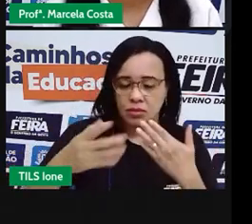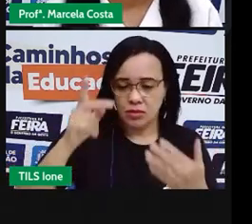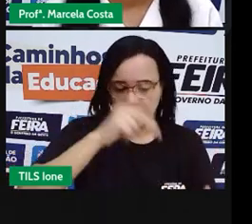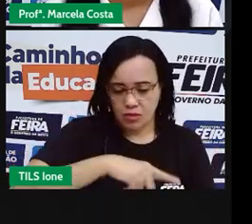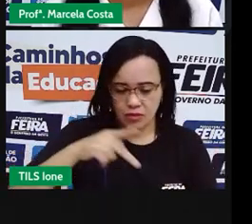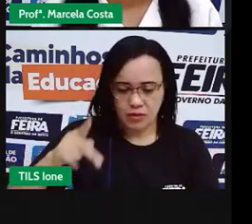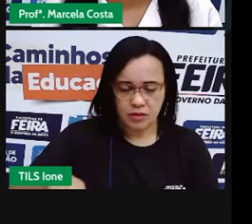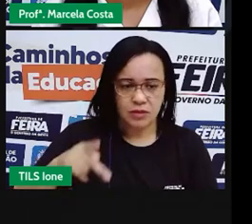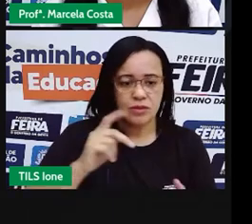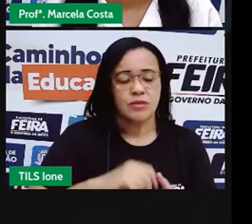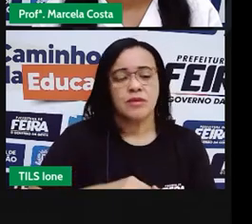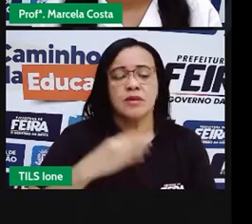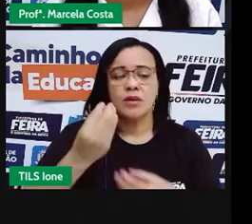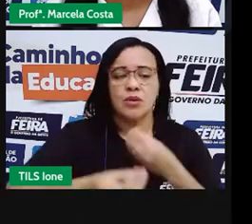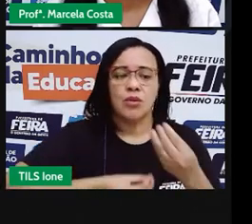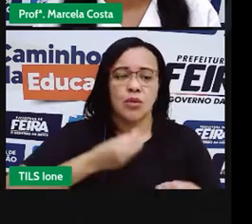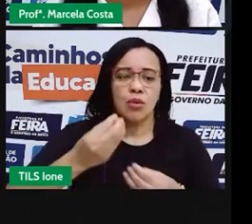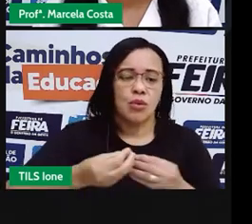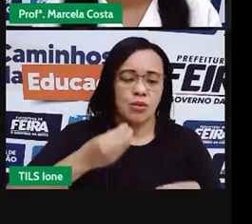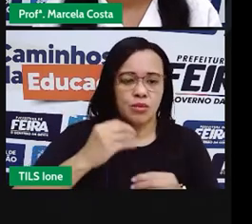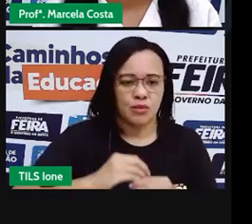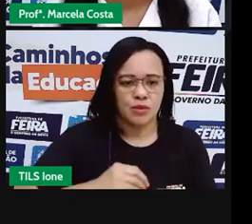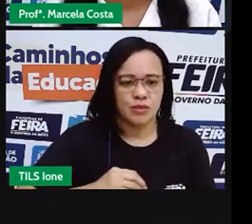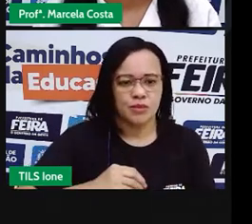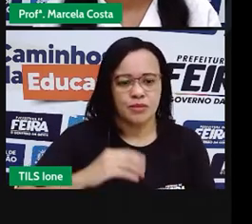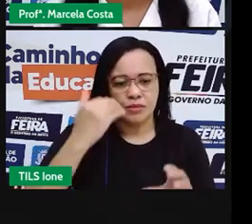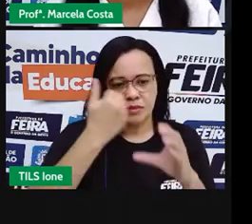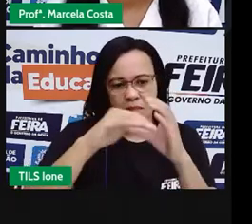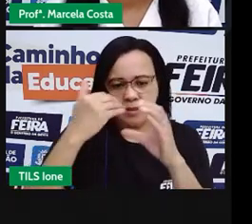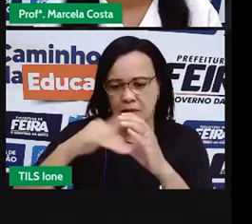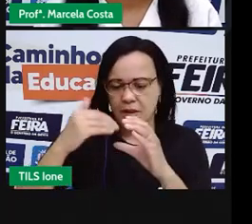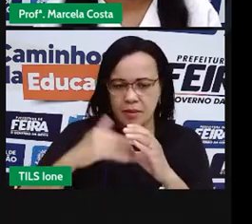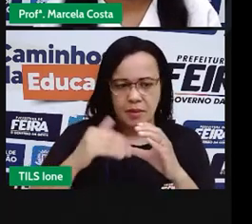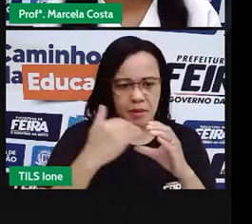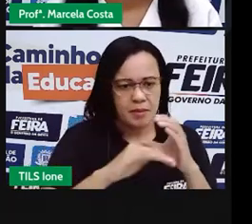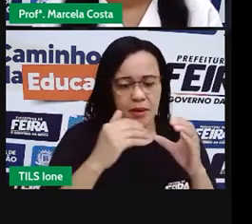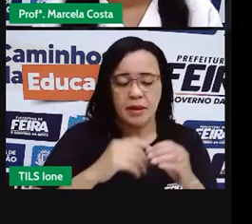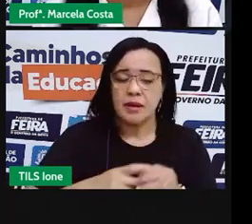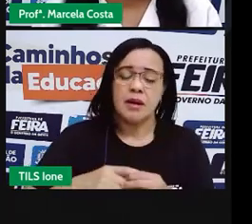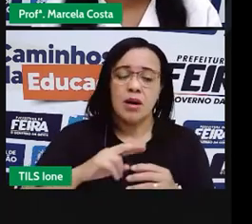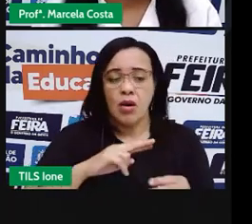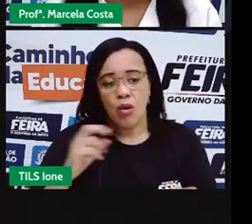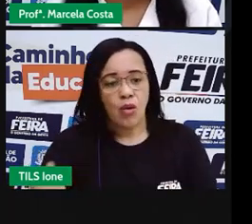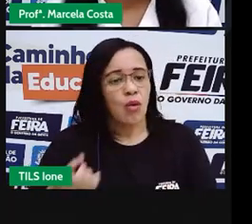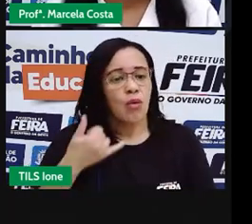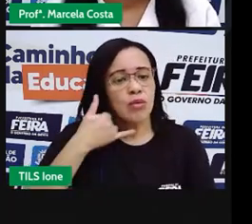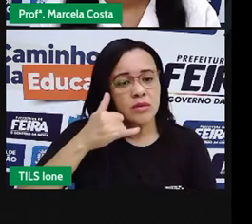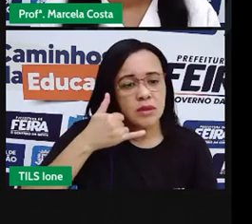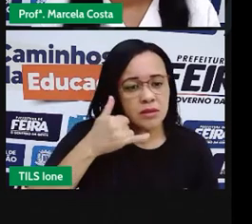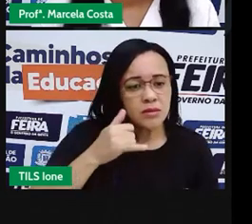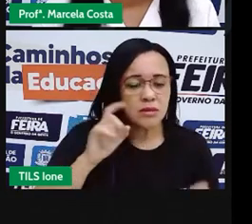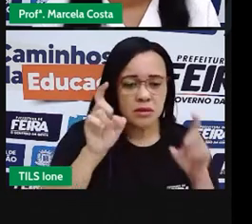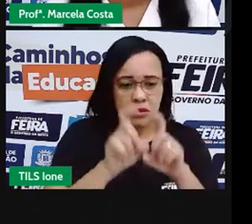meio de reuniões online, de um detectador, um celular. Certo?